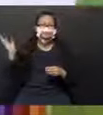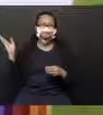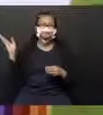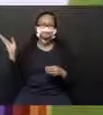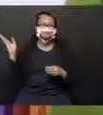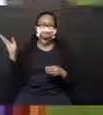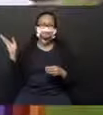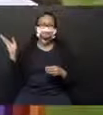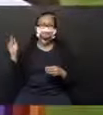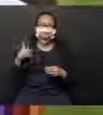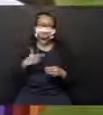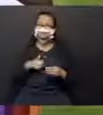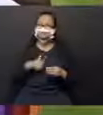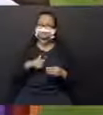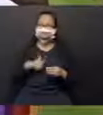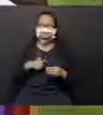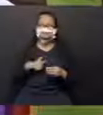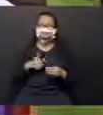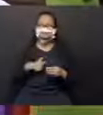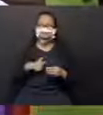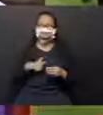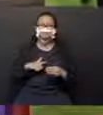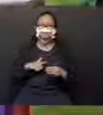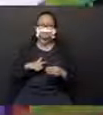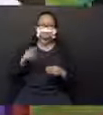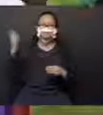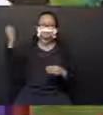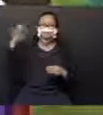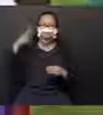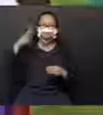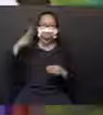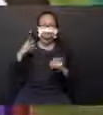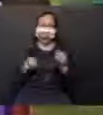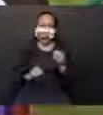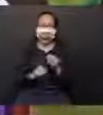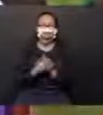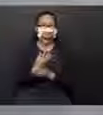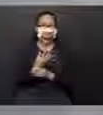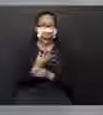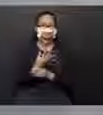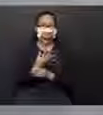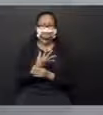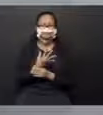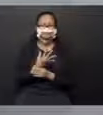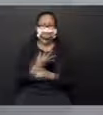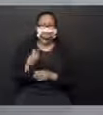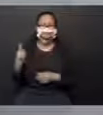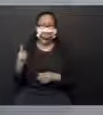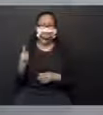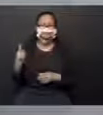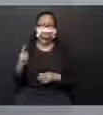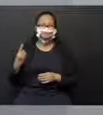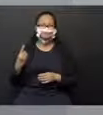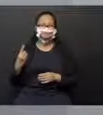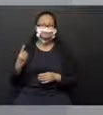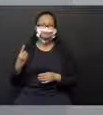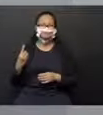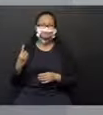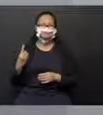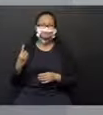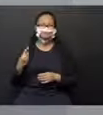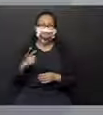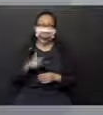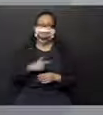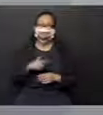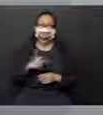estou. A fonte de luz não aparece. Então, a única condição que não está nessa imagem